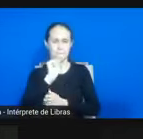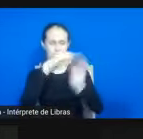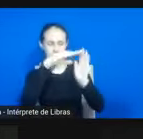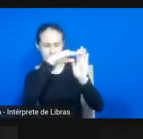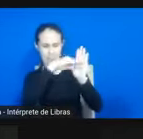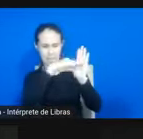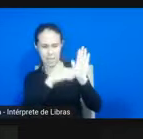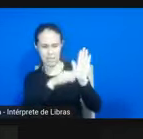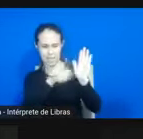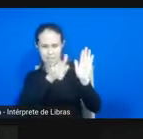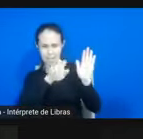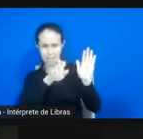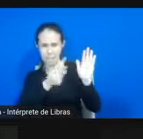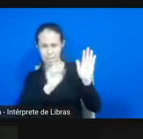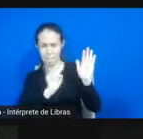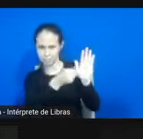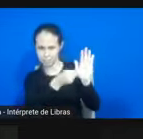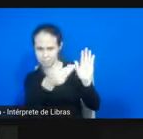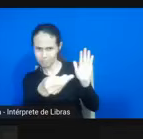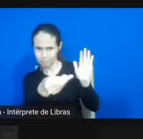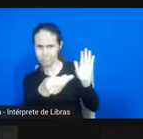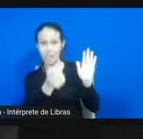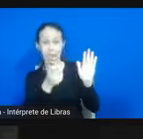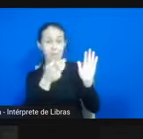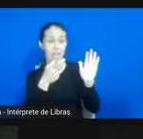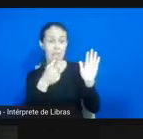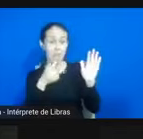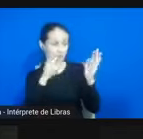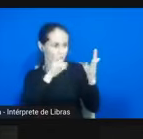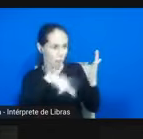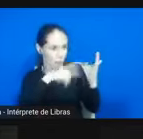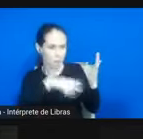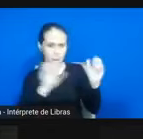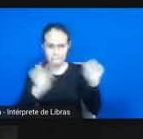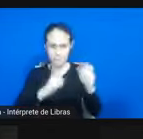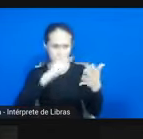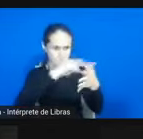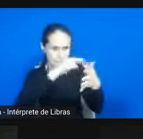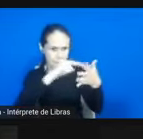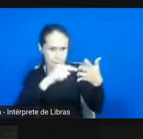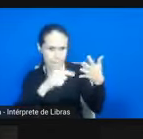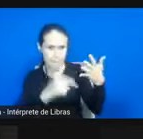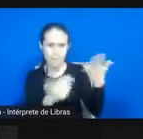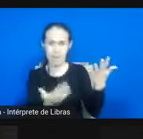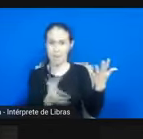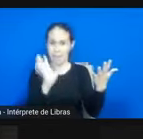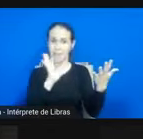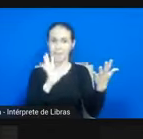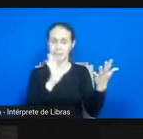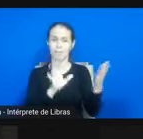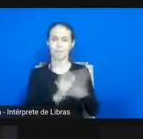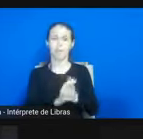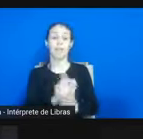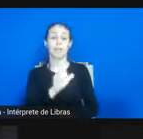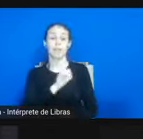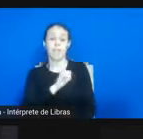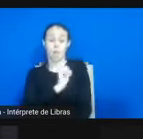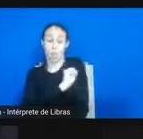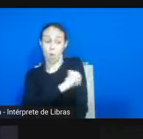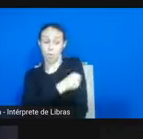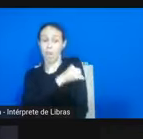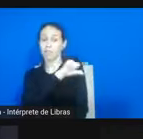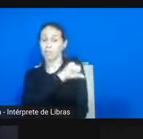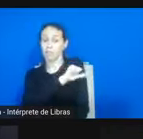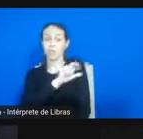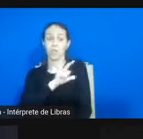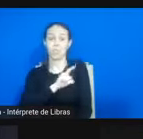fui olhando, ah, mas eu estava fazendo isso, eu aquilo. Para você, claro, o oitavo e nono ano, né, seis habilidades no oitavo e no